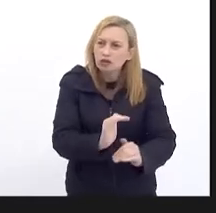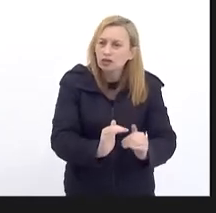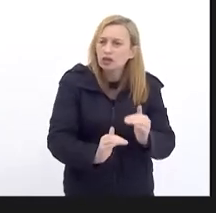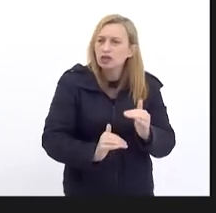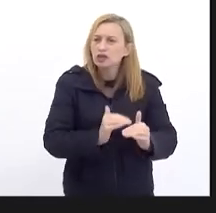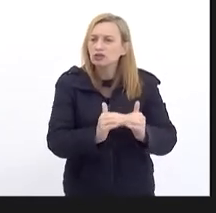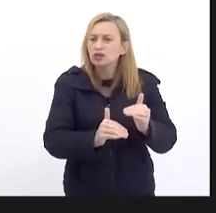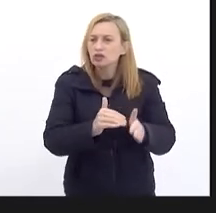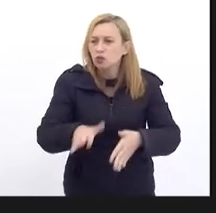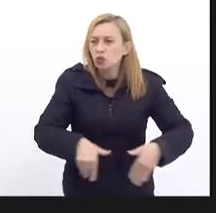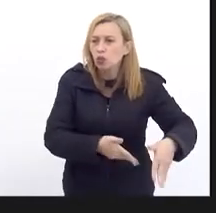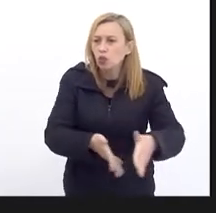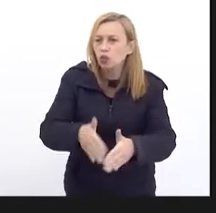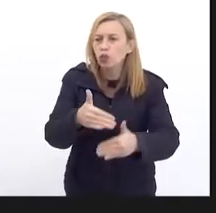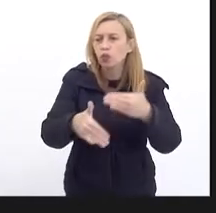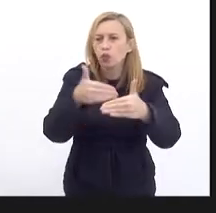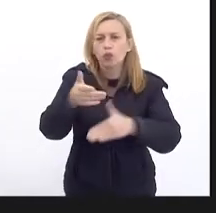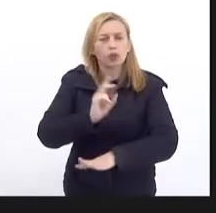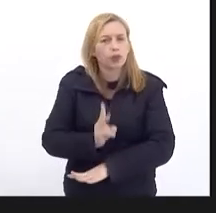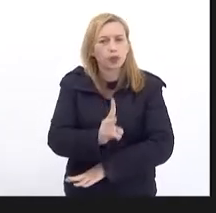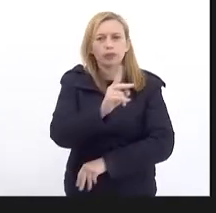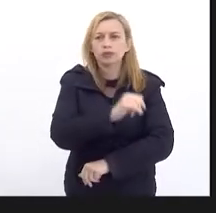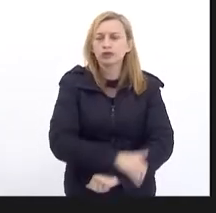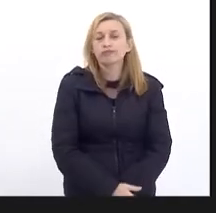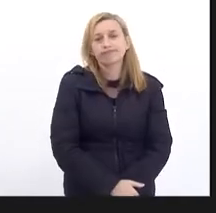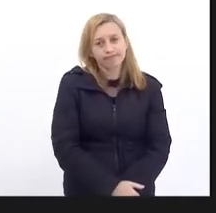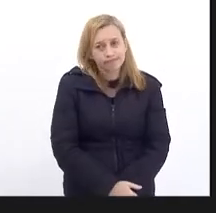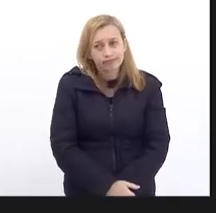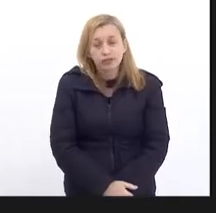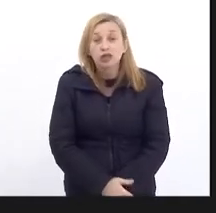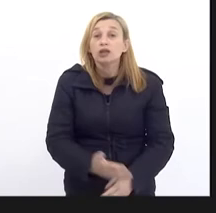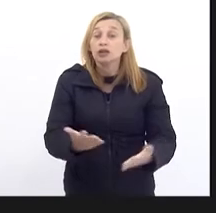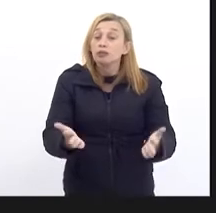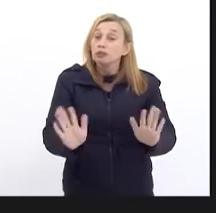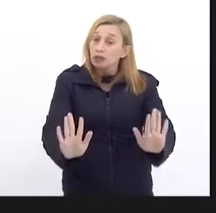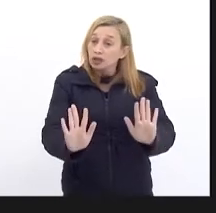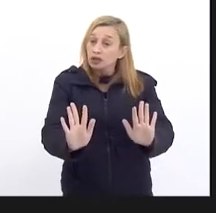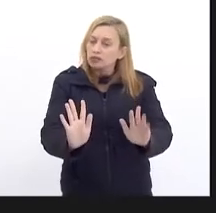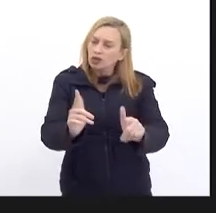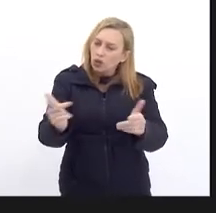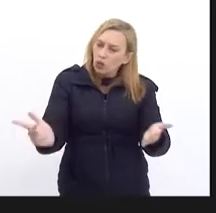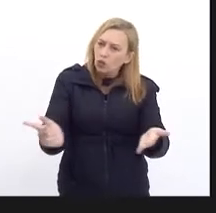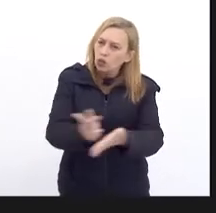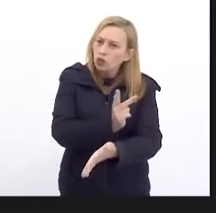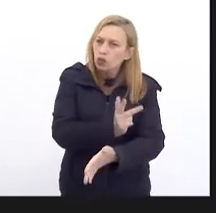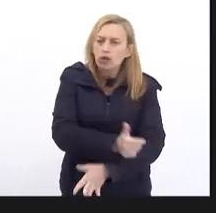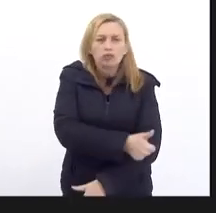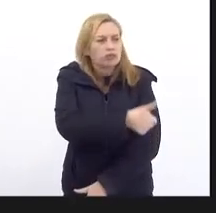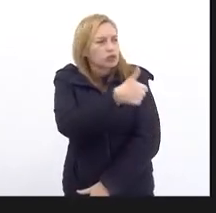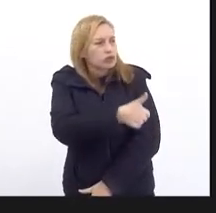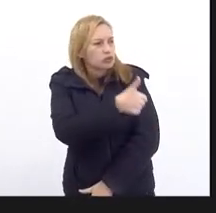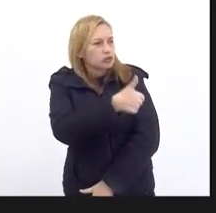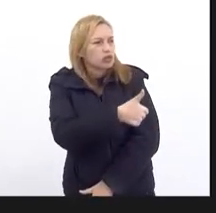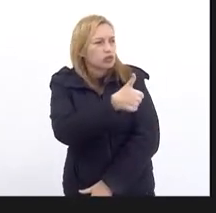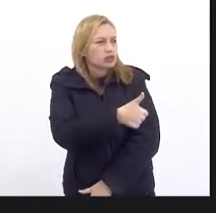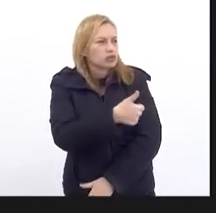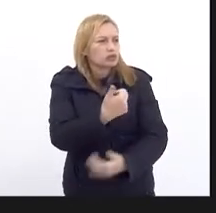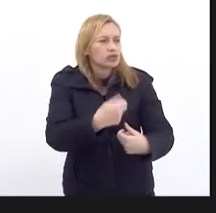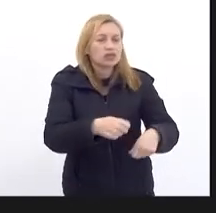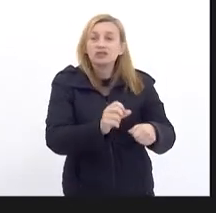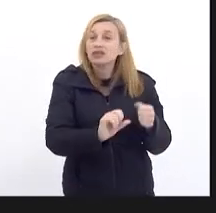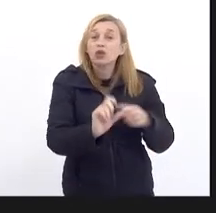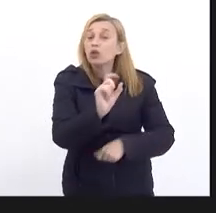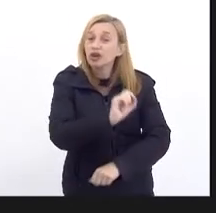caminho Do desenvolvimento Certo Ora Para isso Acontecer A primeira coisa Que tem que se fazer